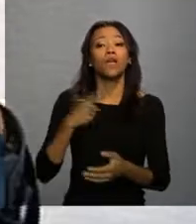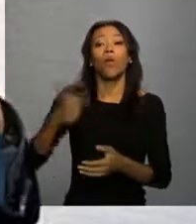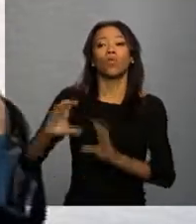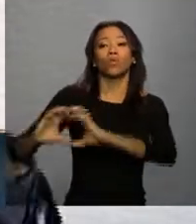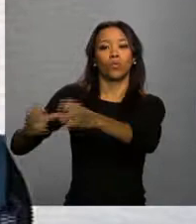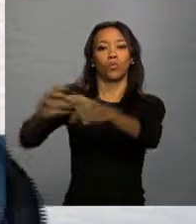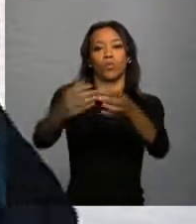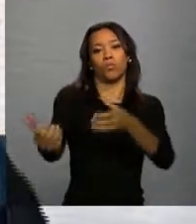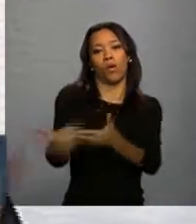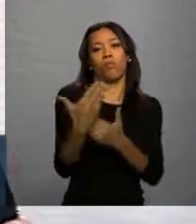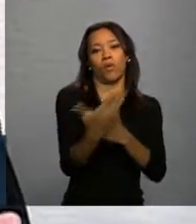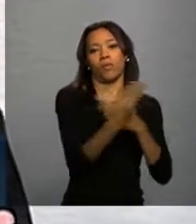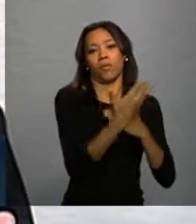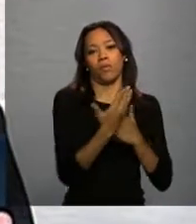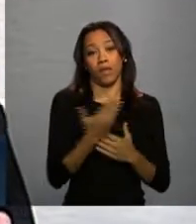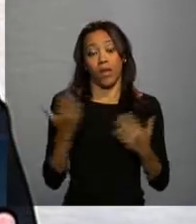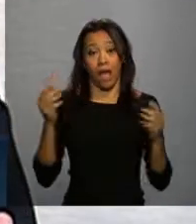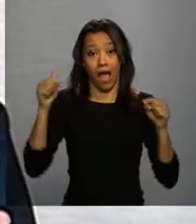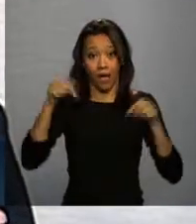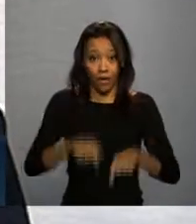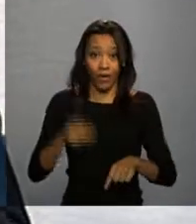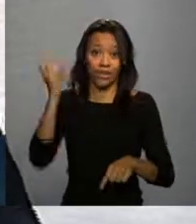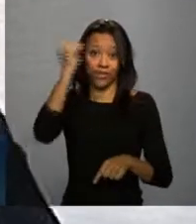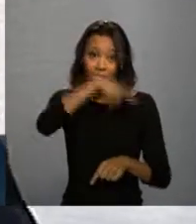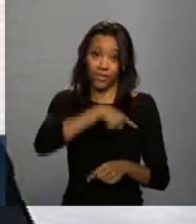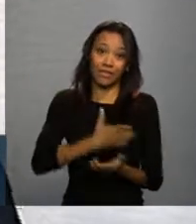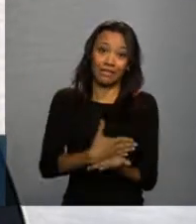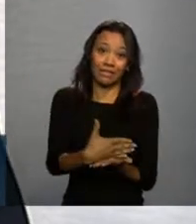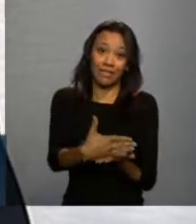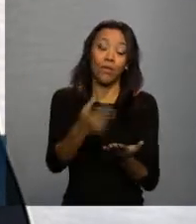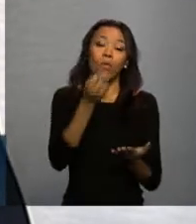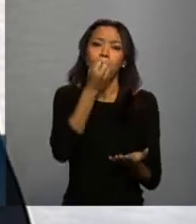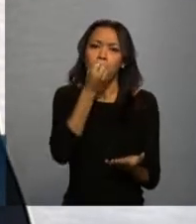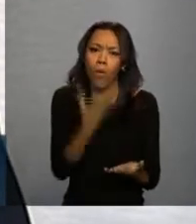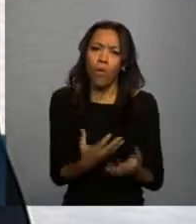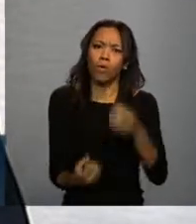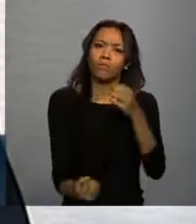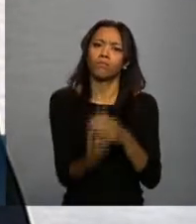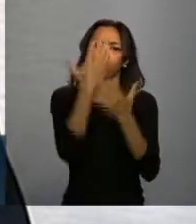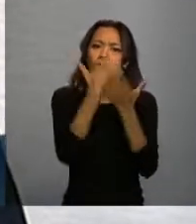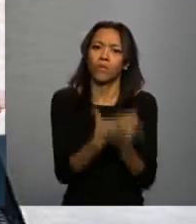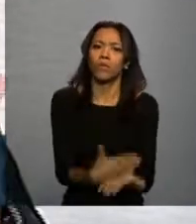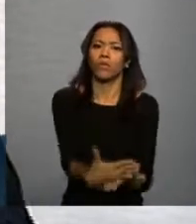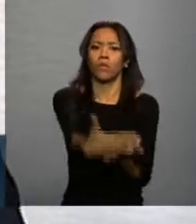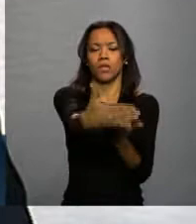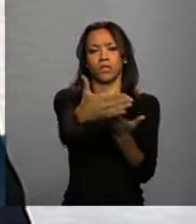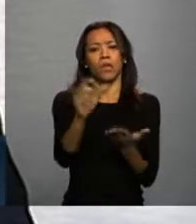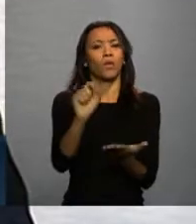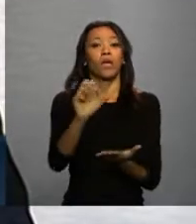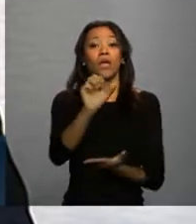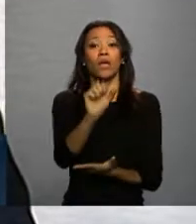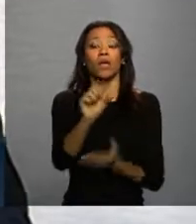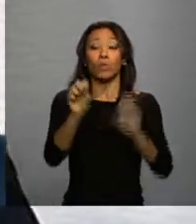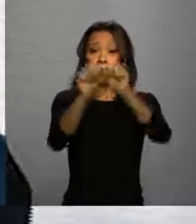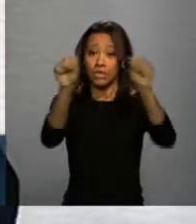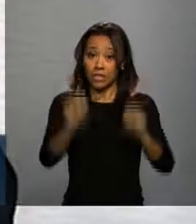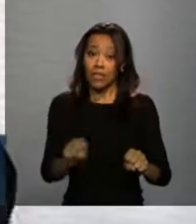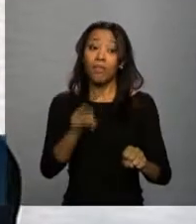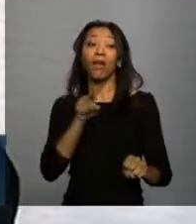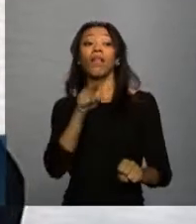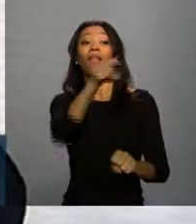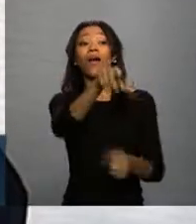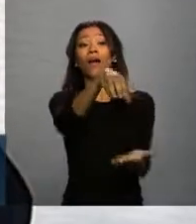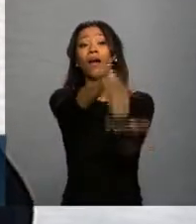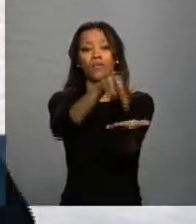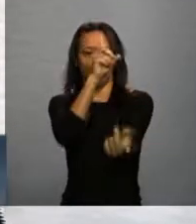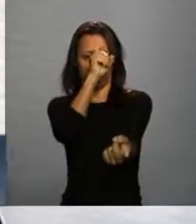a fase mais difícil vem sempre agora, que é a fase de uma boa implementação dos sistemas na ponta, nos serviços. Não adianta você ter